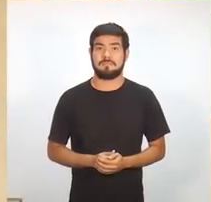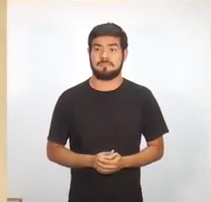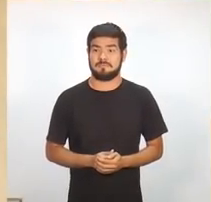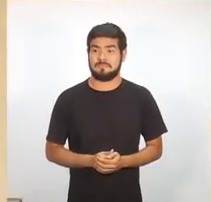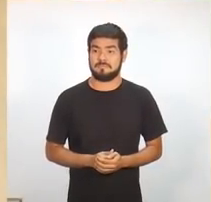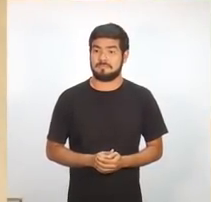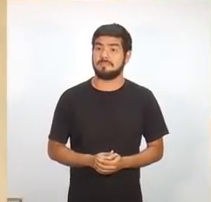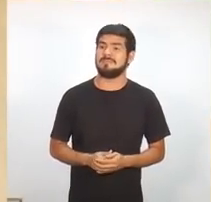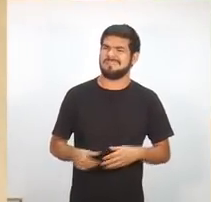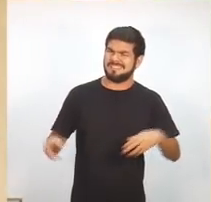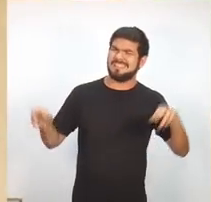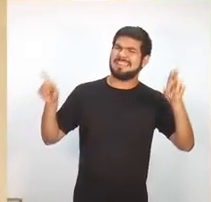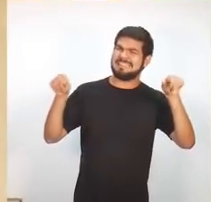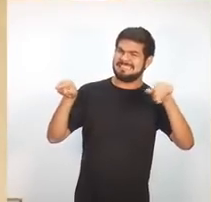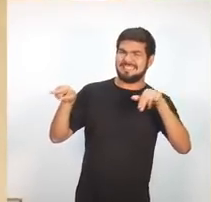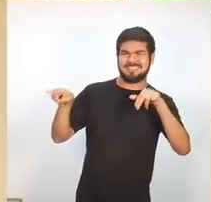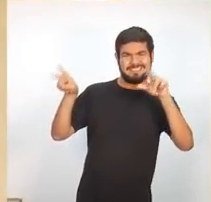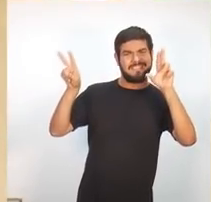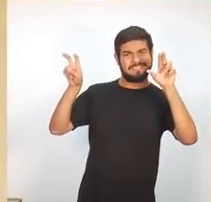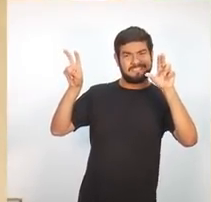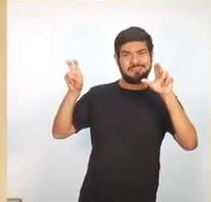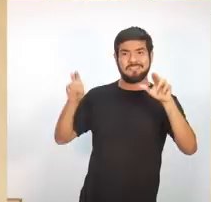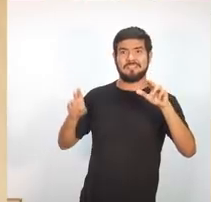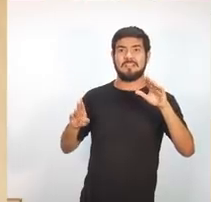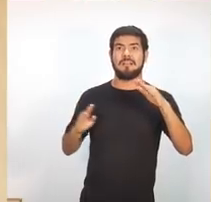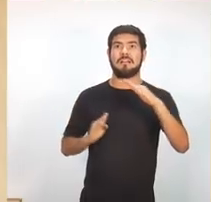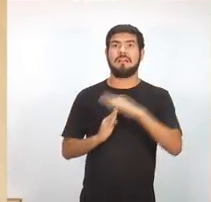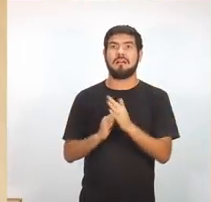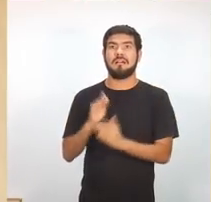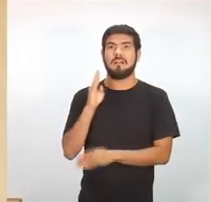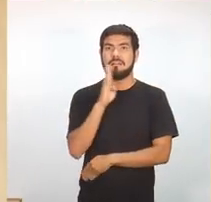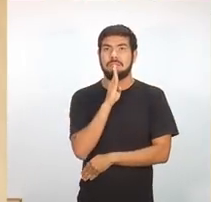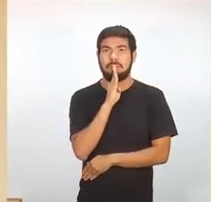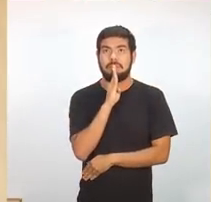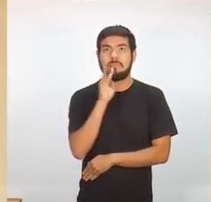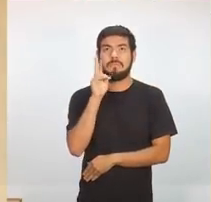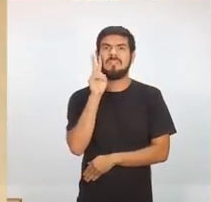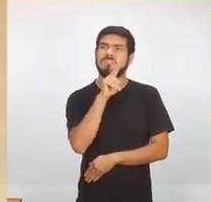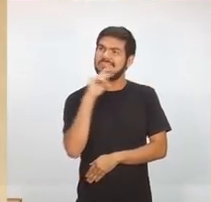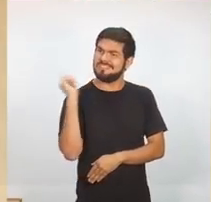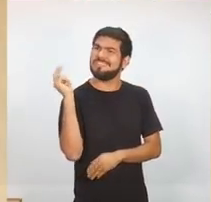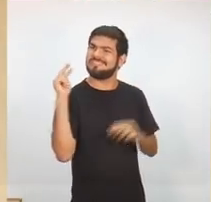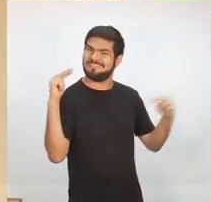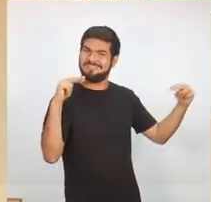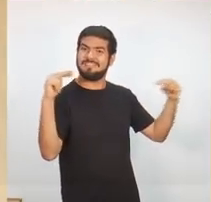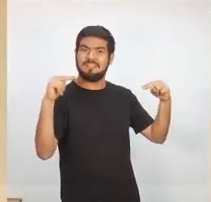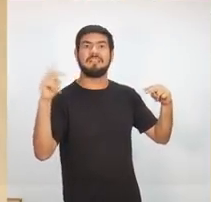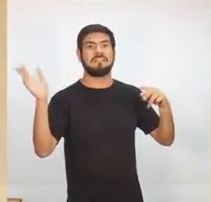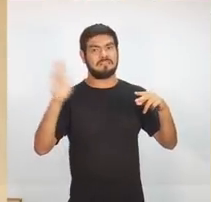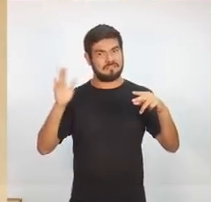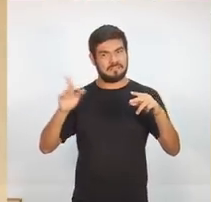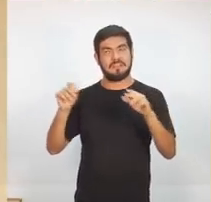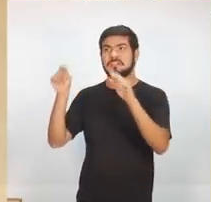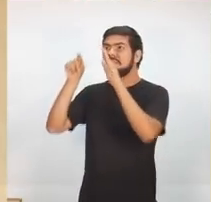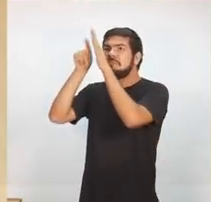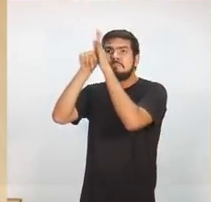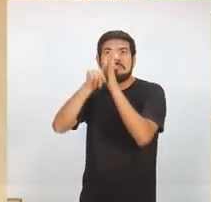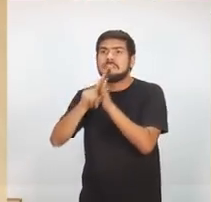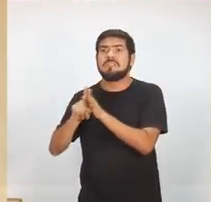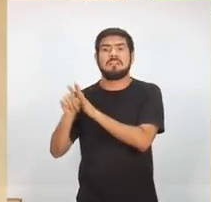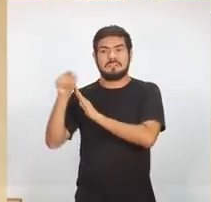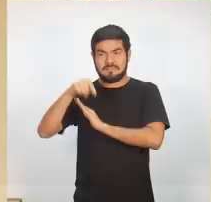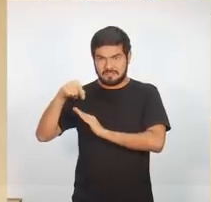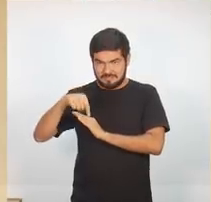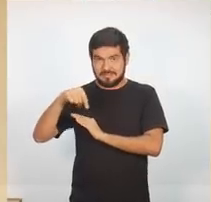Como esse assunto para, todos assistiram aqui. Esse balanço que nós fizemos em todas as zonas da cidade e região